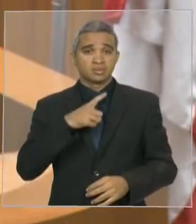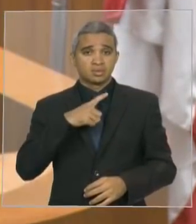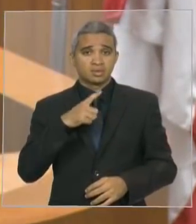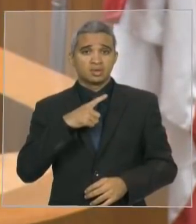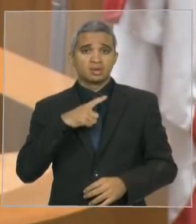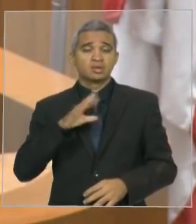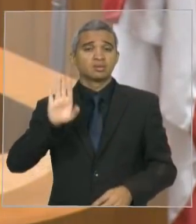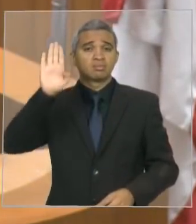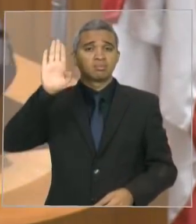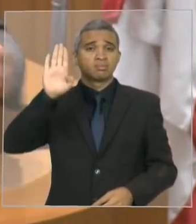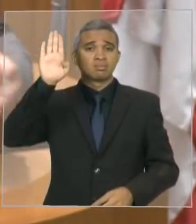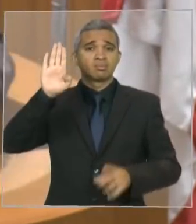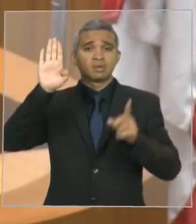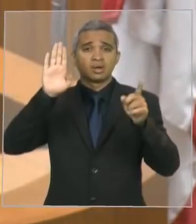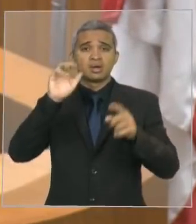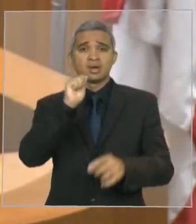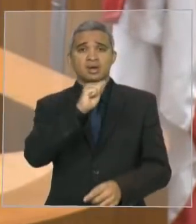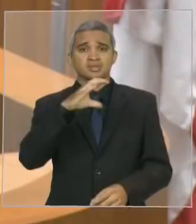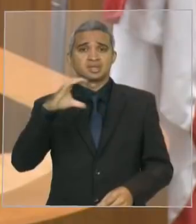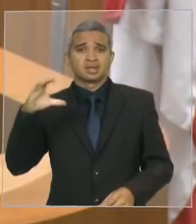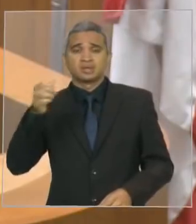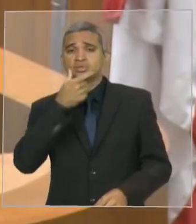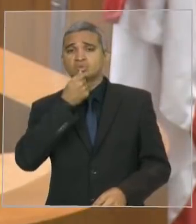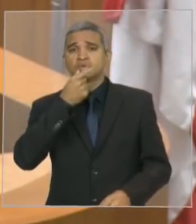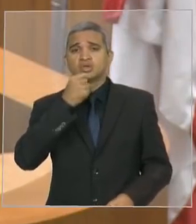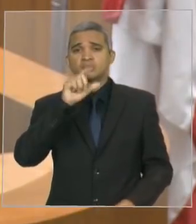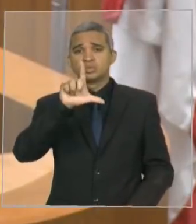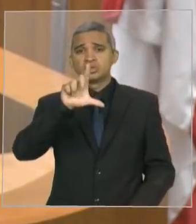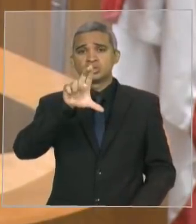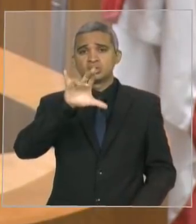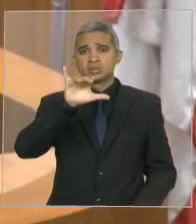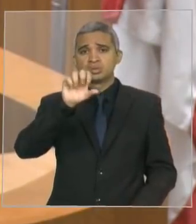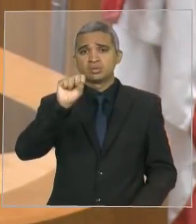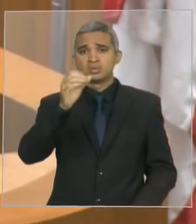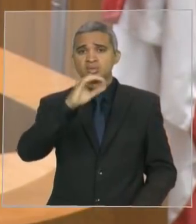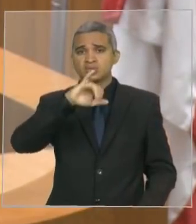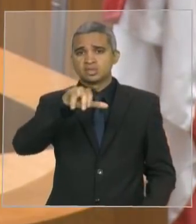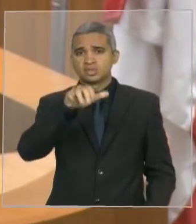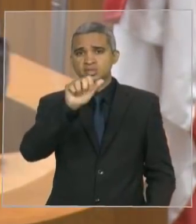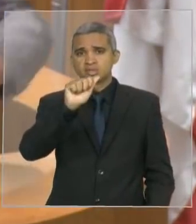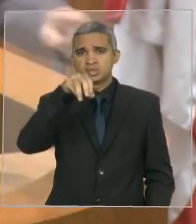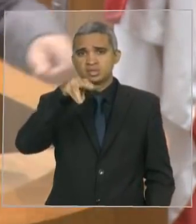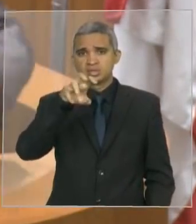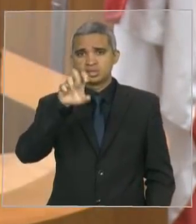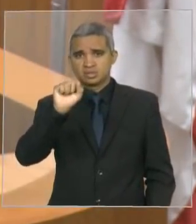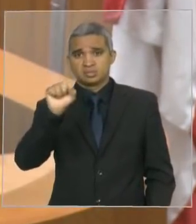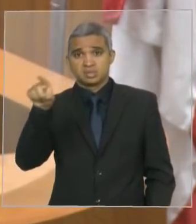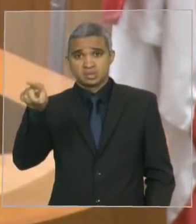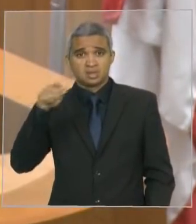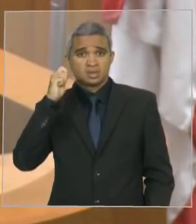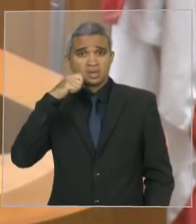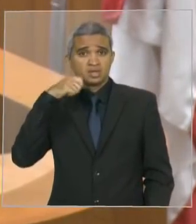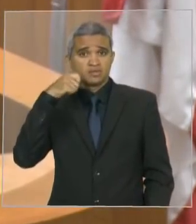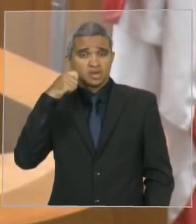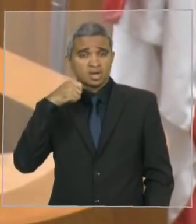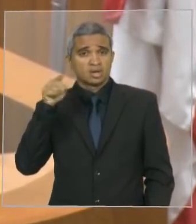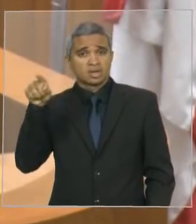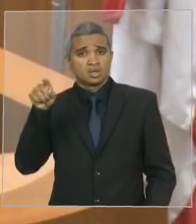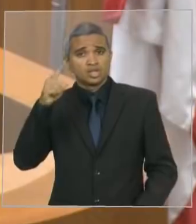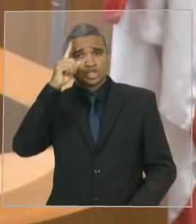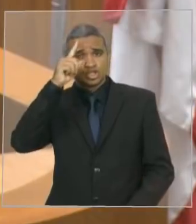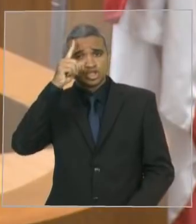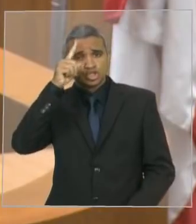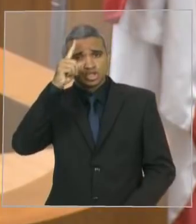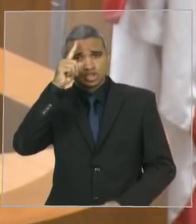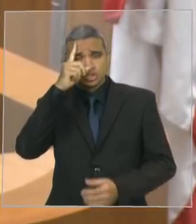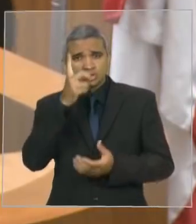-candidato nessa Irlandia, chamado Luiz James, inclusive advogado, que ficou postando todas as noites, inclusive no grupo, toda noite, inclusive